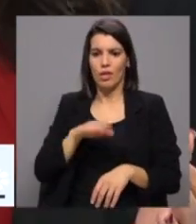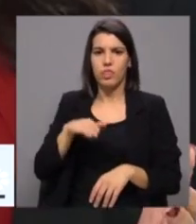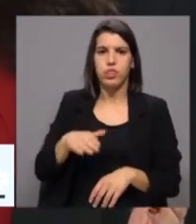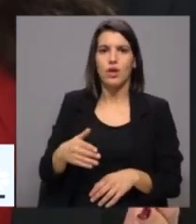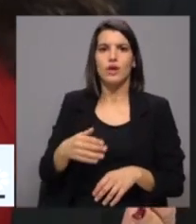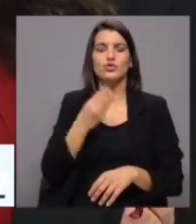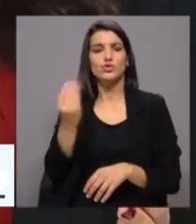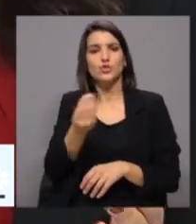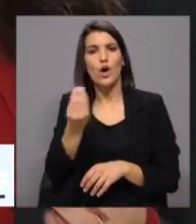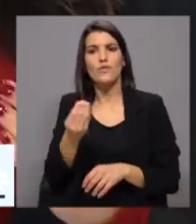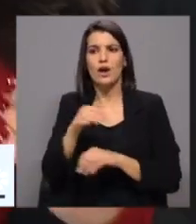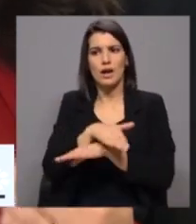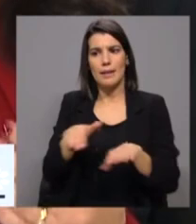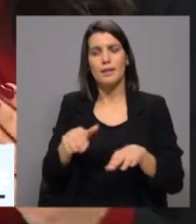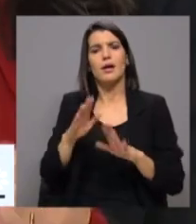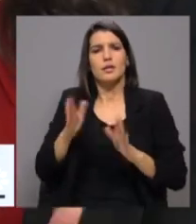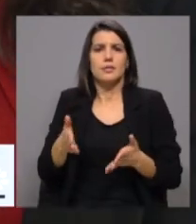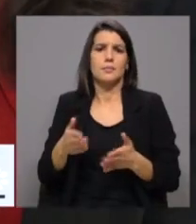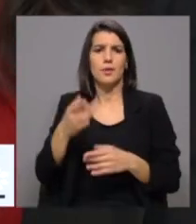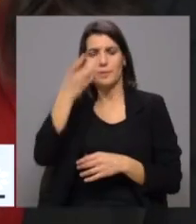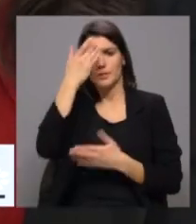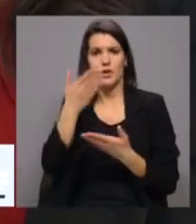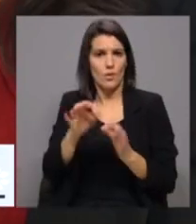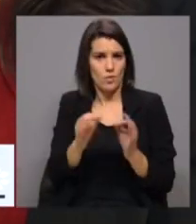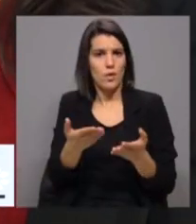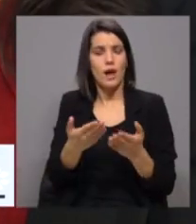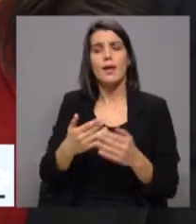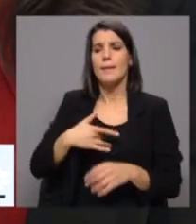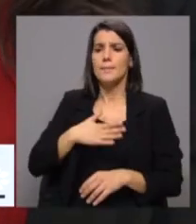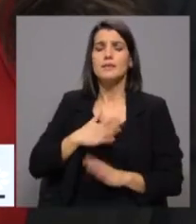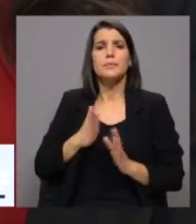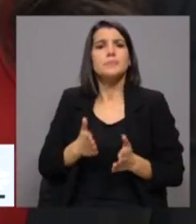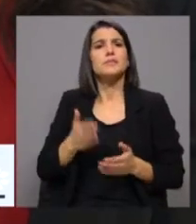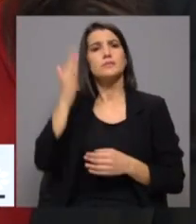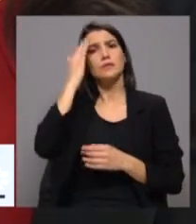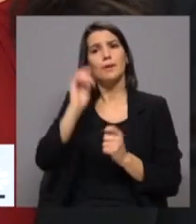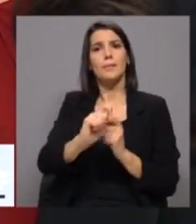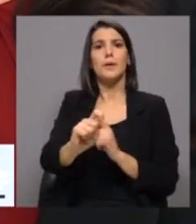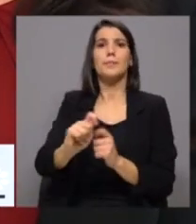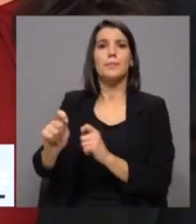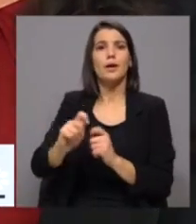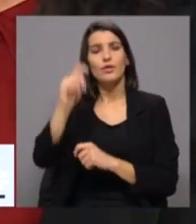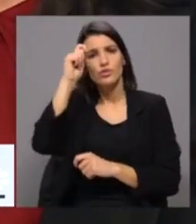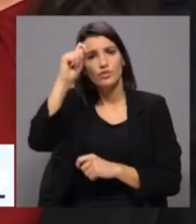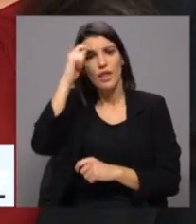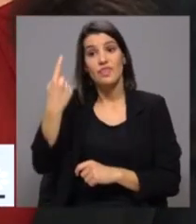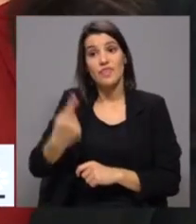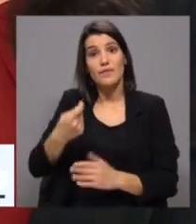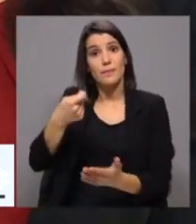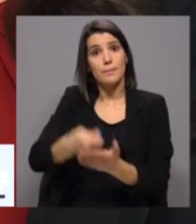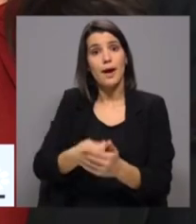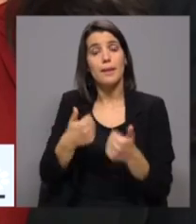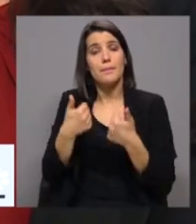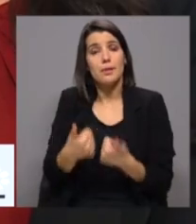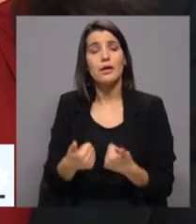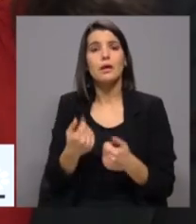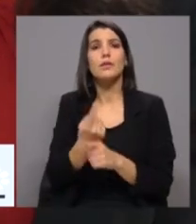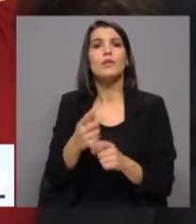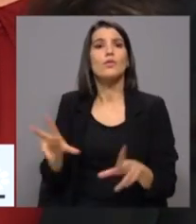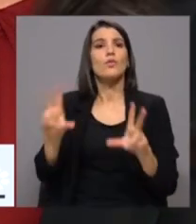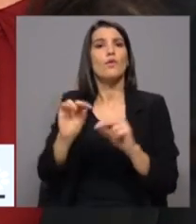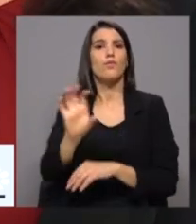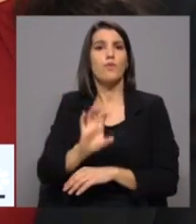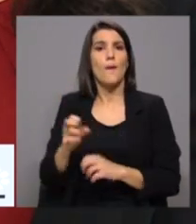convergimos evidentemente, as empresas também têm que ter a capacidade de suportar aquilo que são os estágios que devem ser pagos, para que esta nova forma